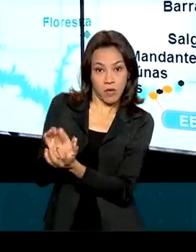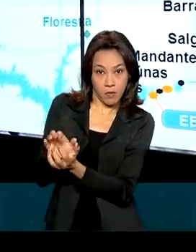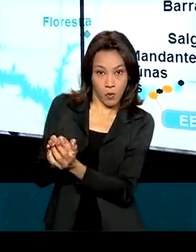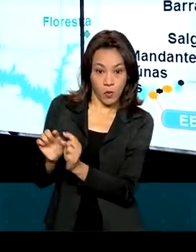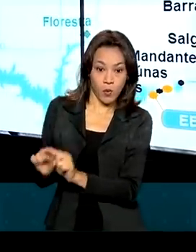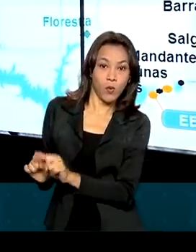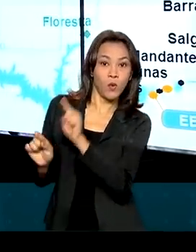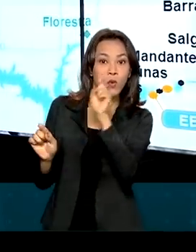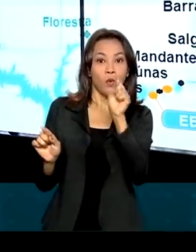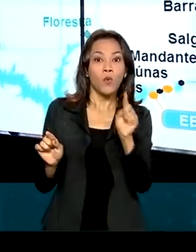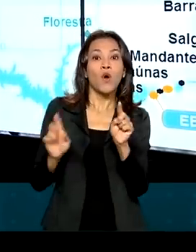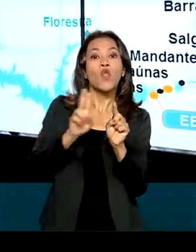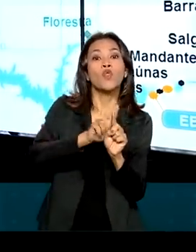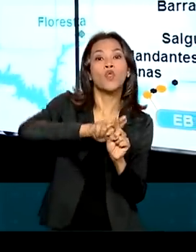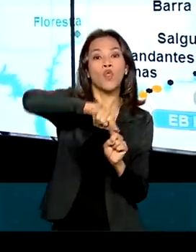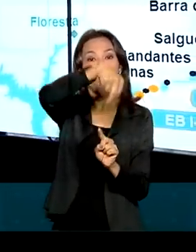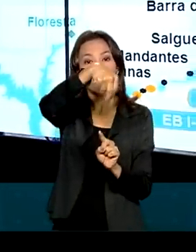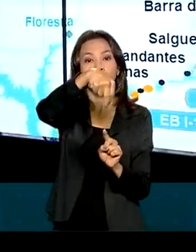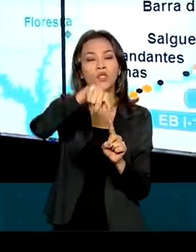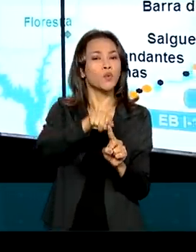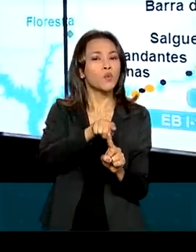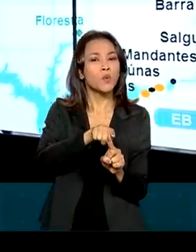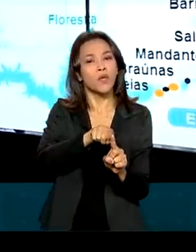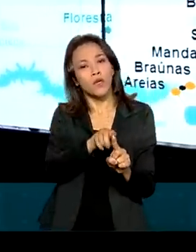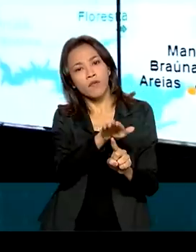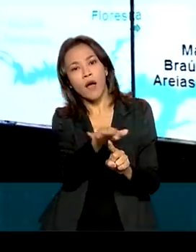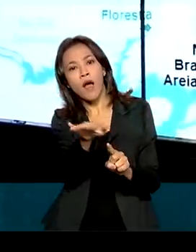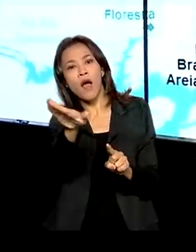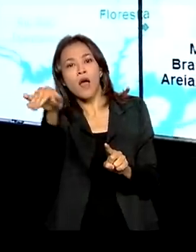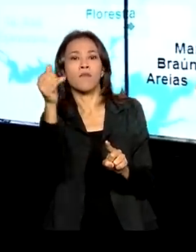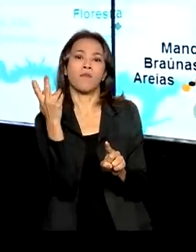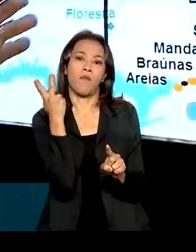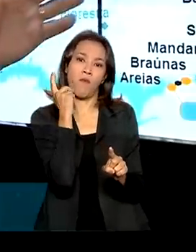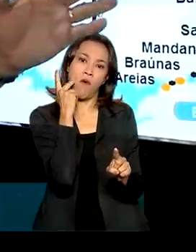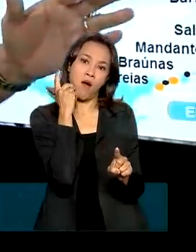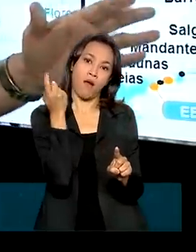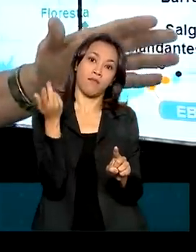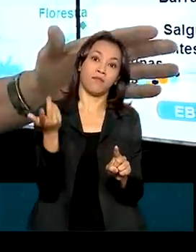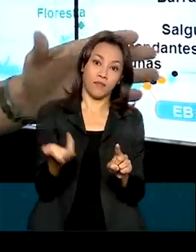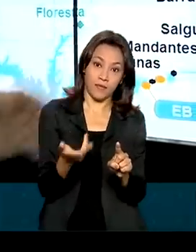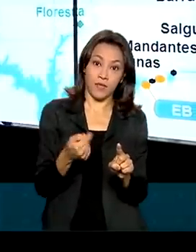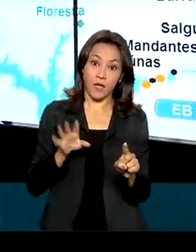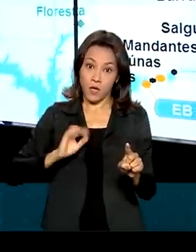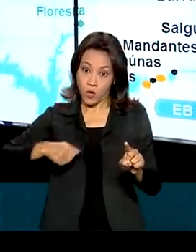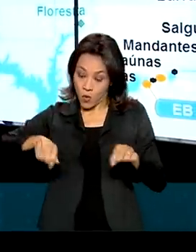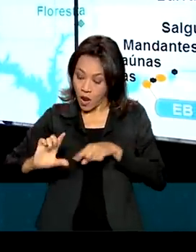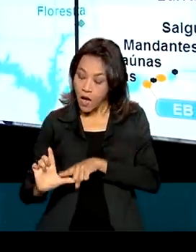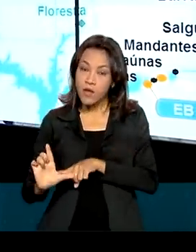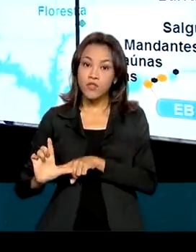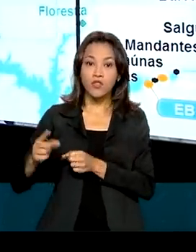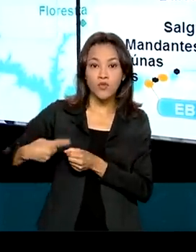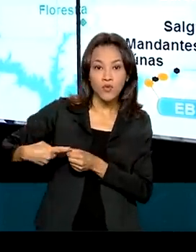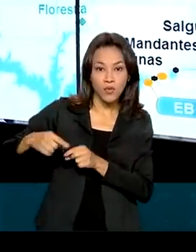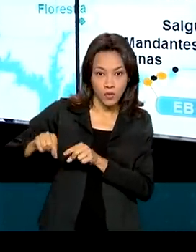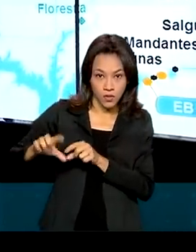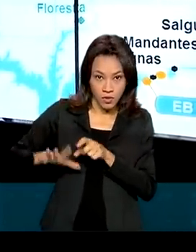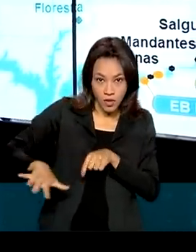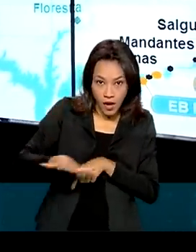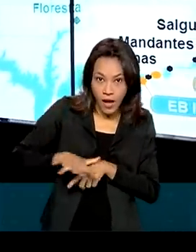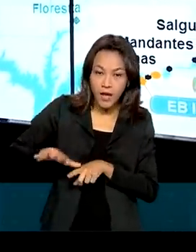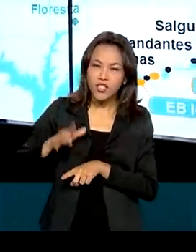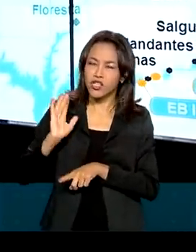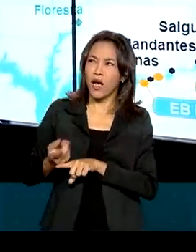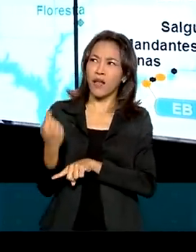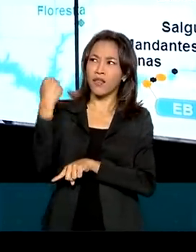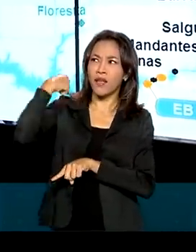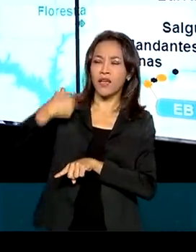e o eixo norte, que vai no rumo de Fortaleza. O eixo leste já está em operação desde